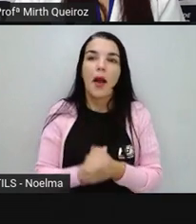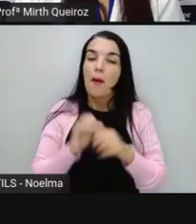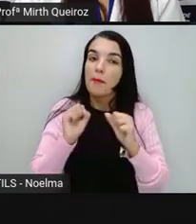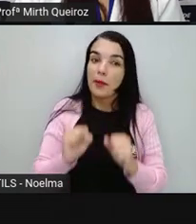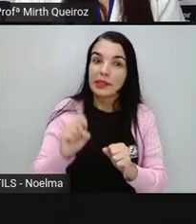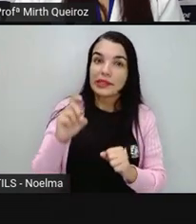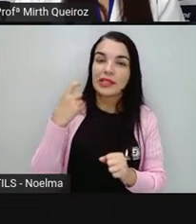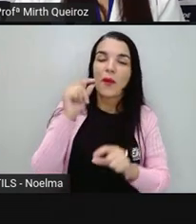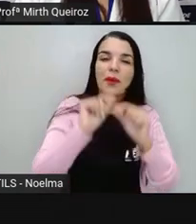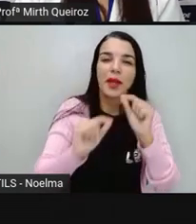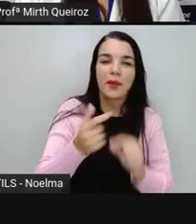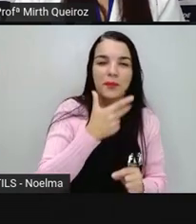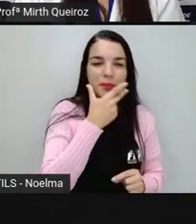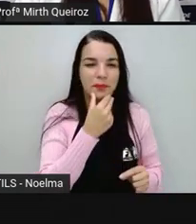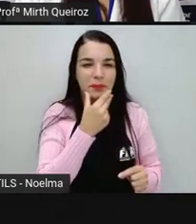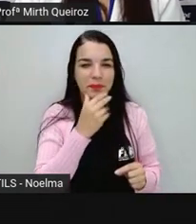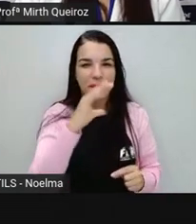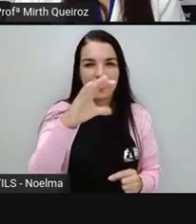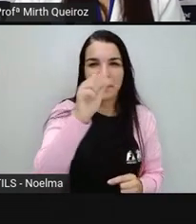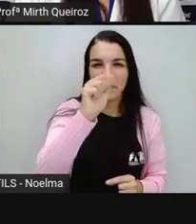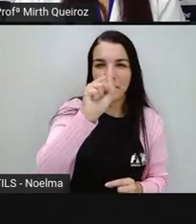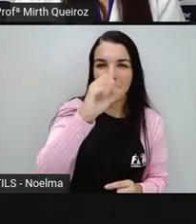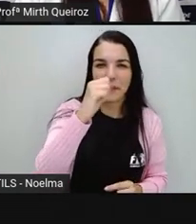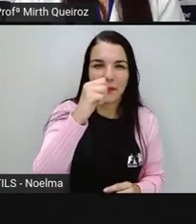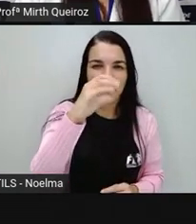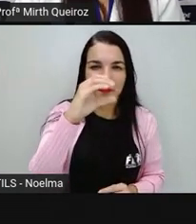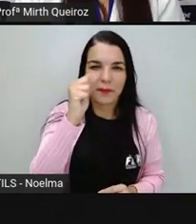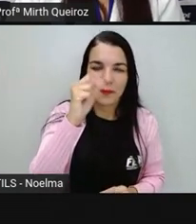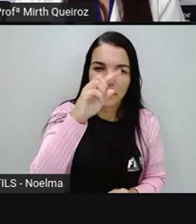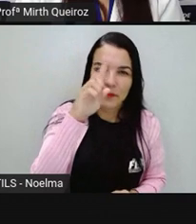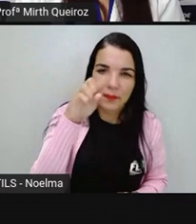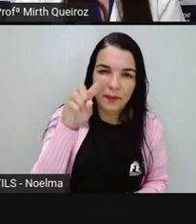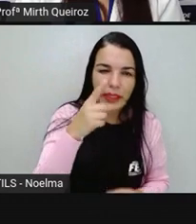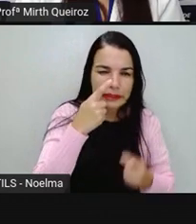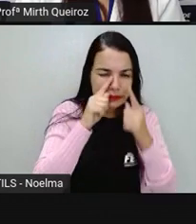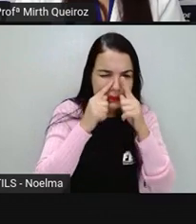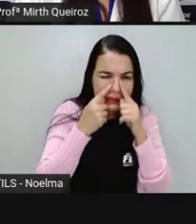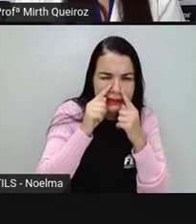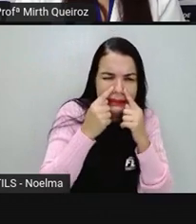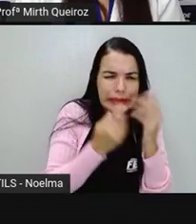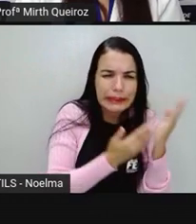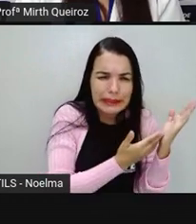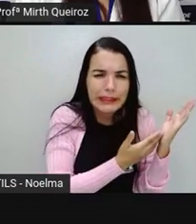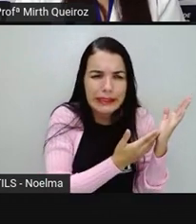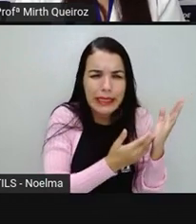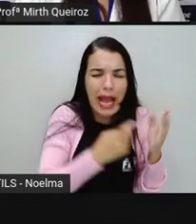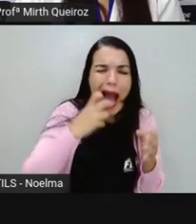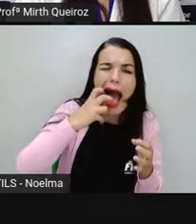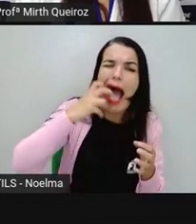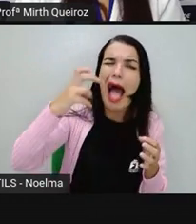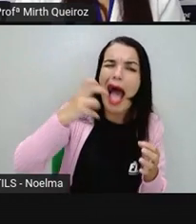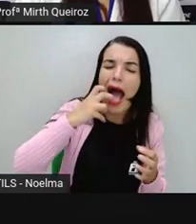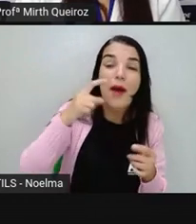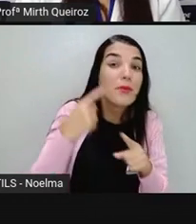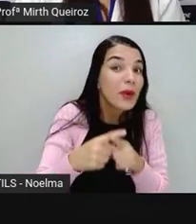Cascão se machucou, né? Ele chorou. Dá para a gente ver que ele está gritando de dor.